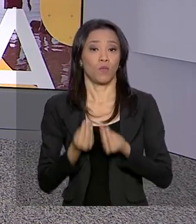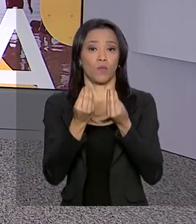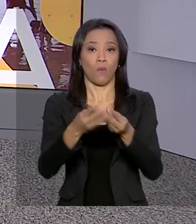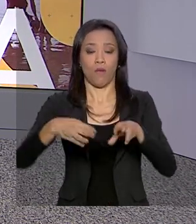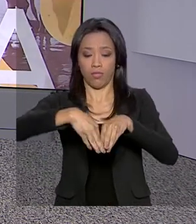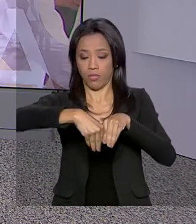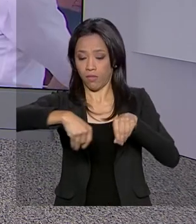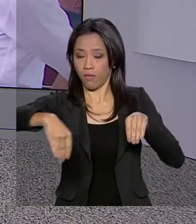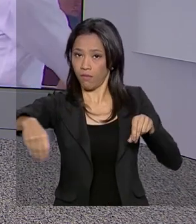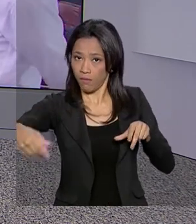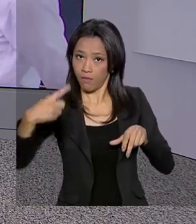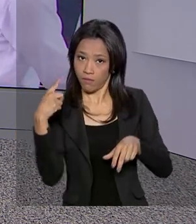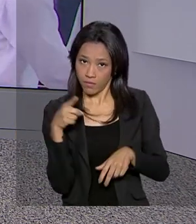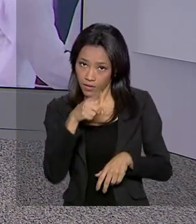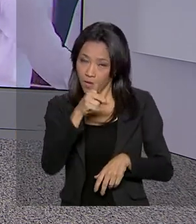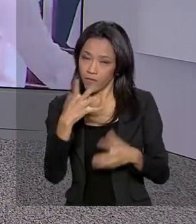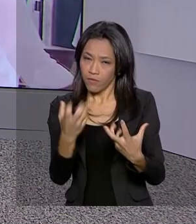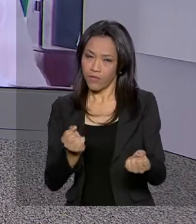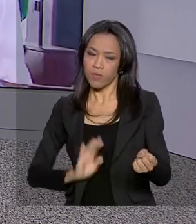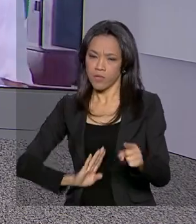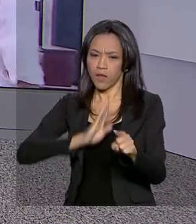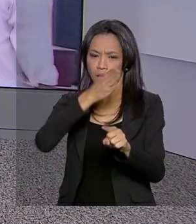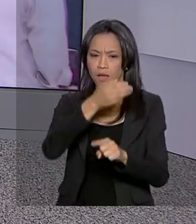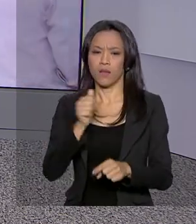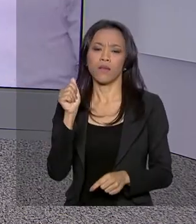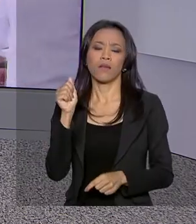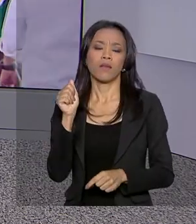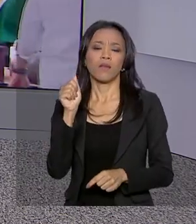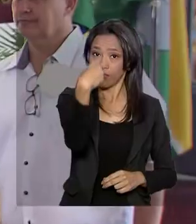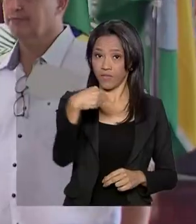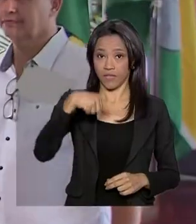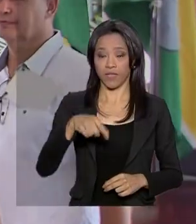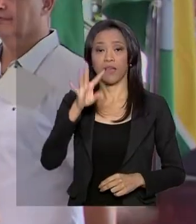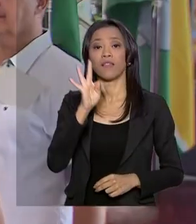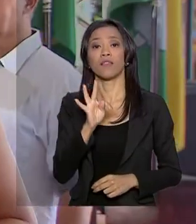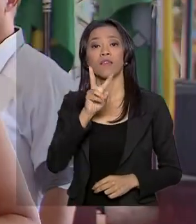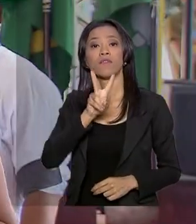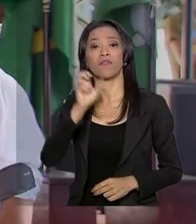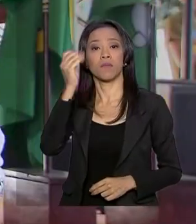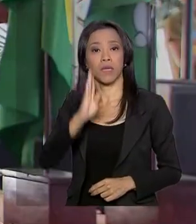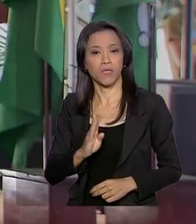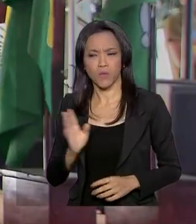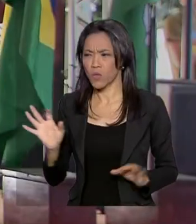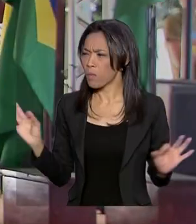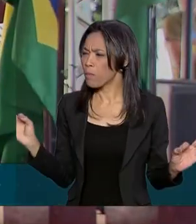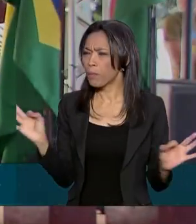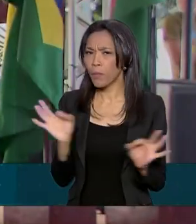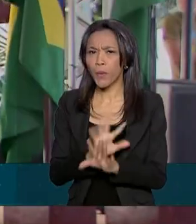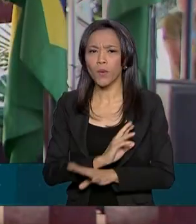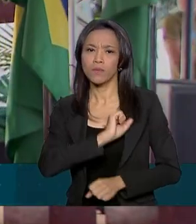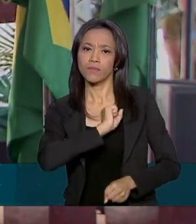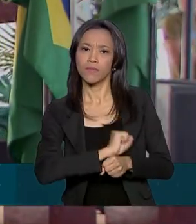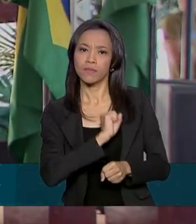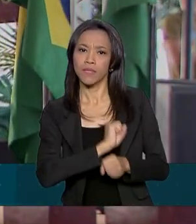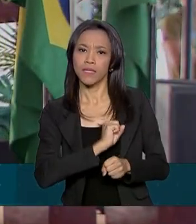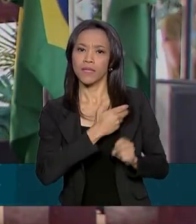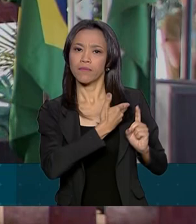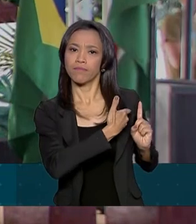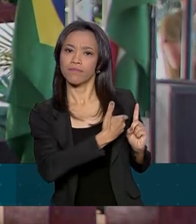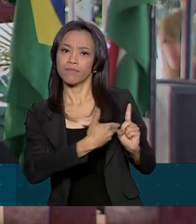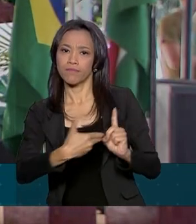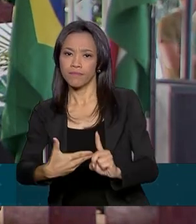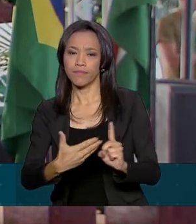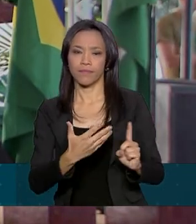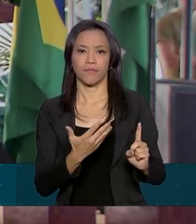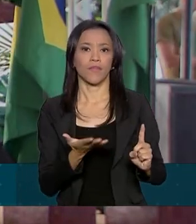até a capital Macapá, Luciana Corares de Holanda está lá. Bom dia, Lu. Por aqui já está tudo pronto para a chegada do presidente em exercício, Davi